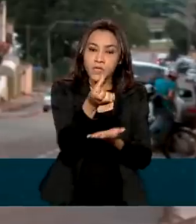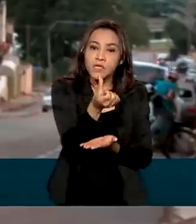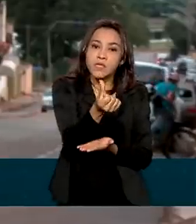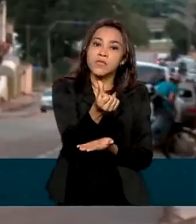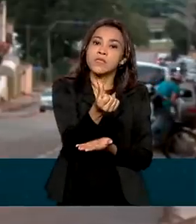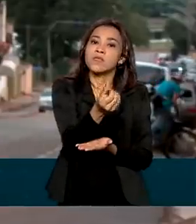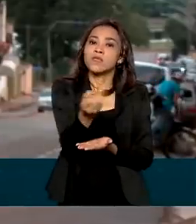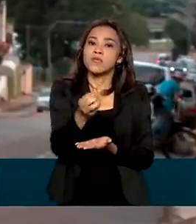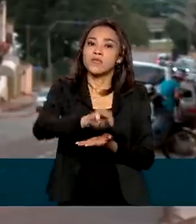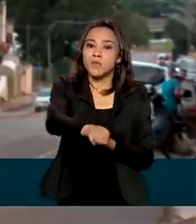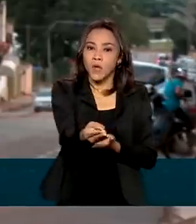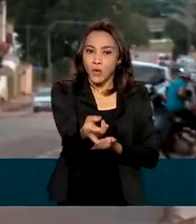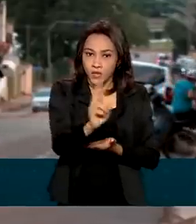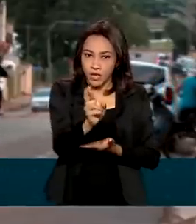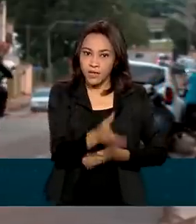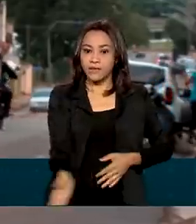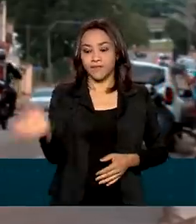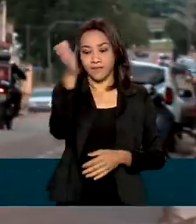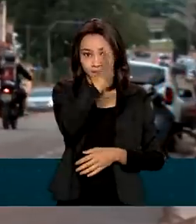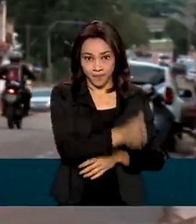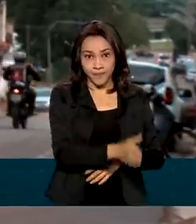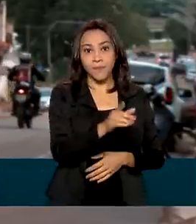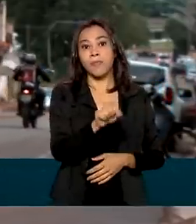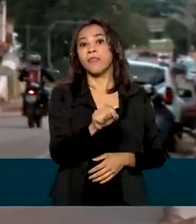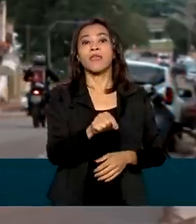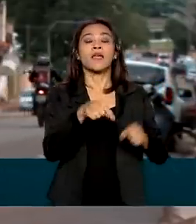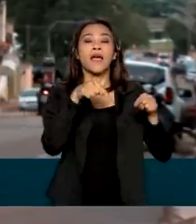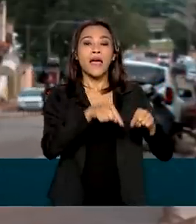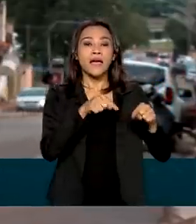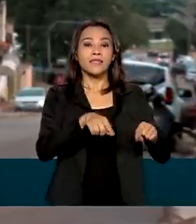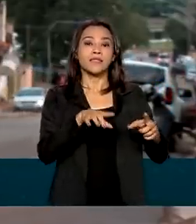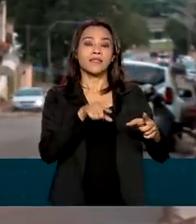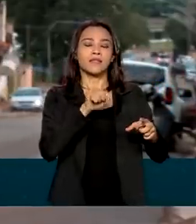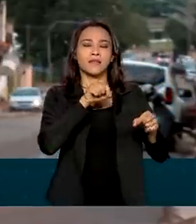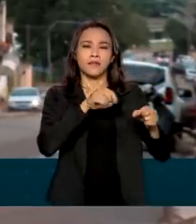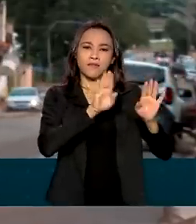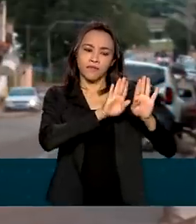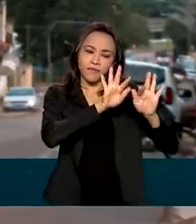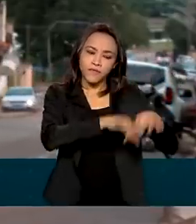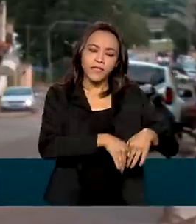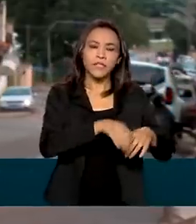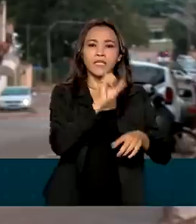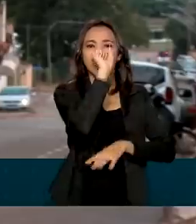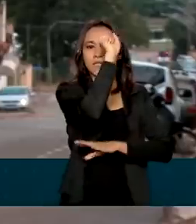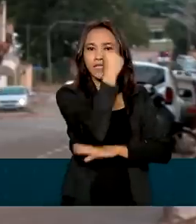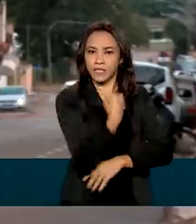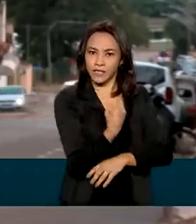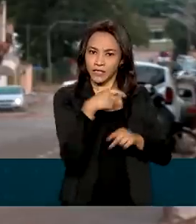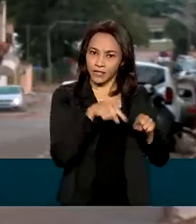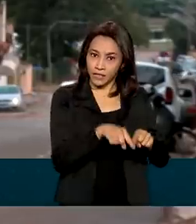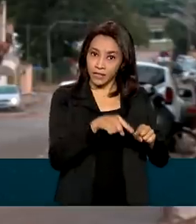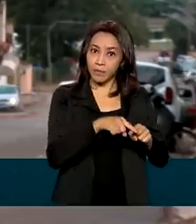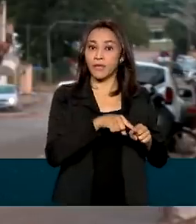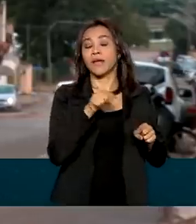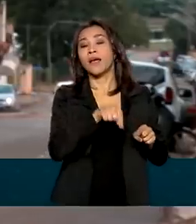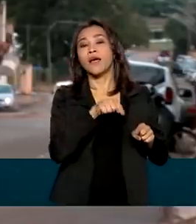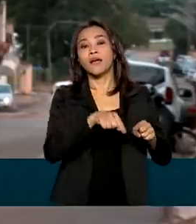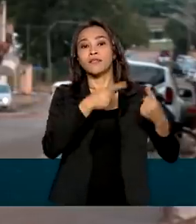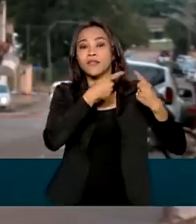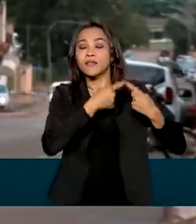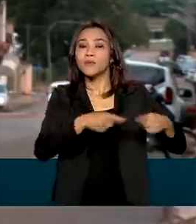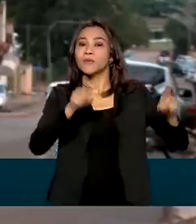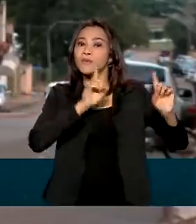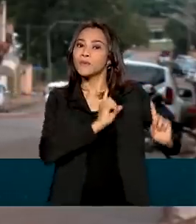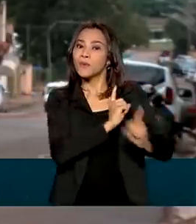de reais. A jornada termina no município de Propriá, em Sergipe, no dia 28 de outubro. Nós vamos